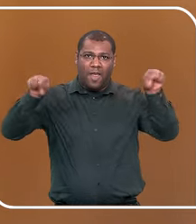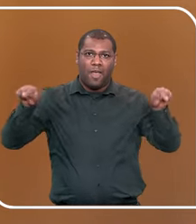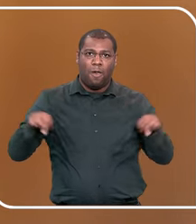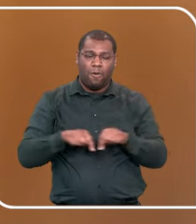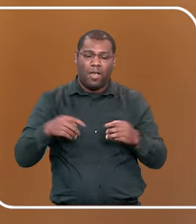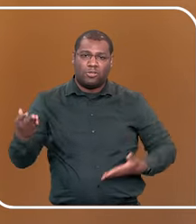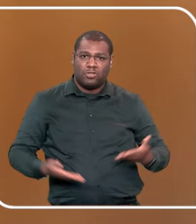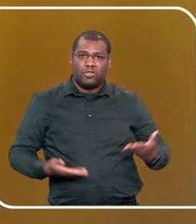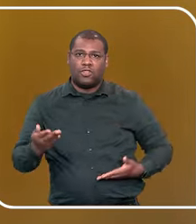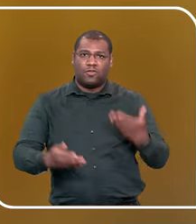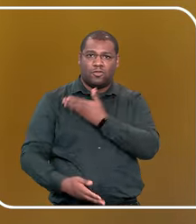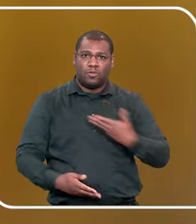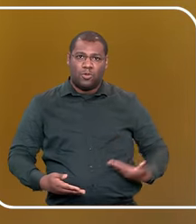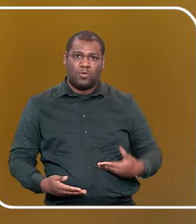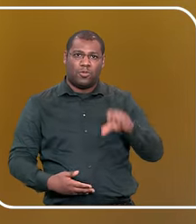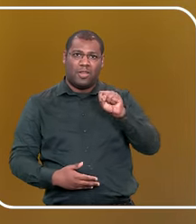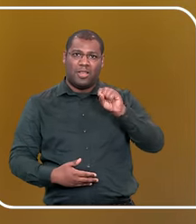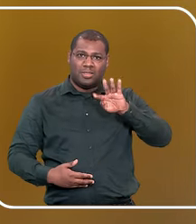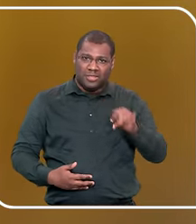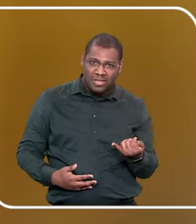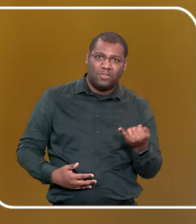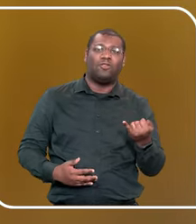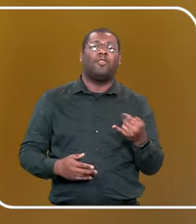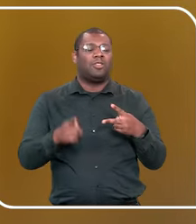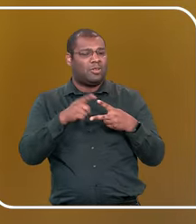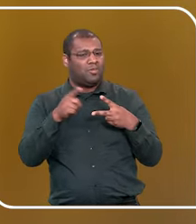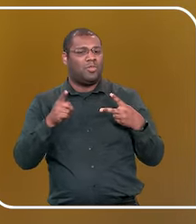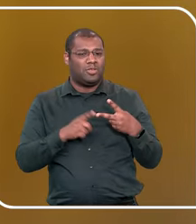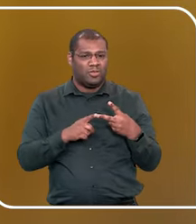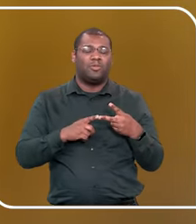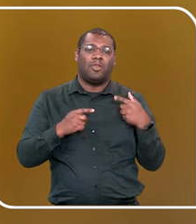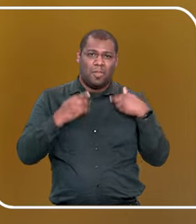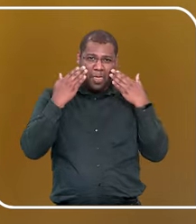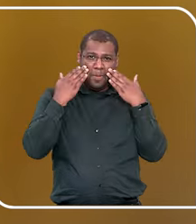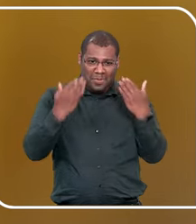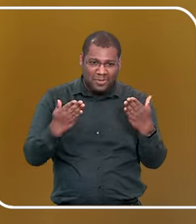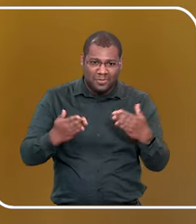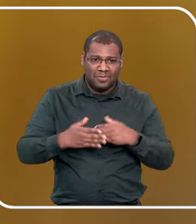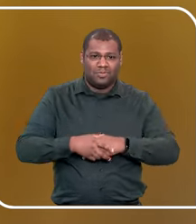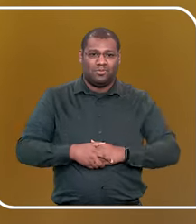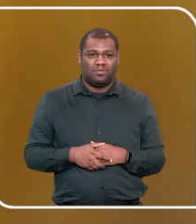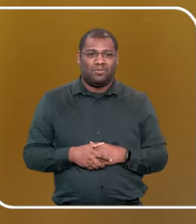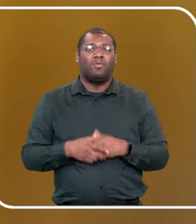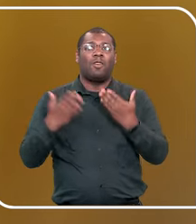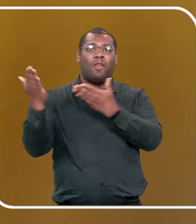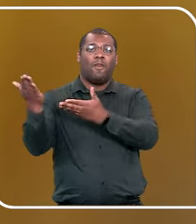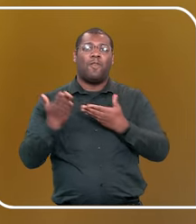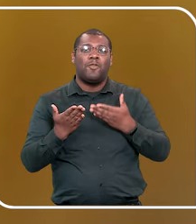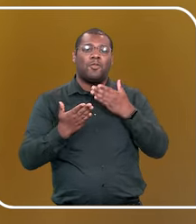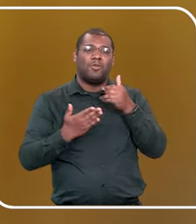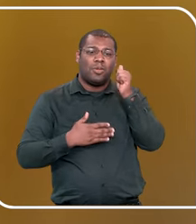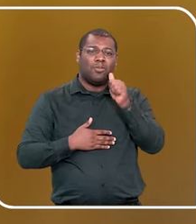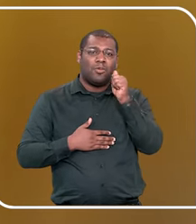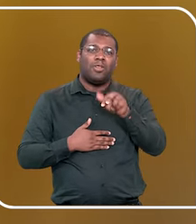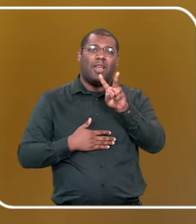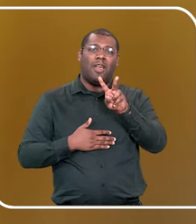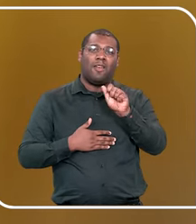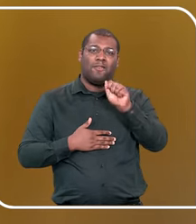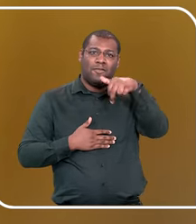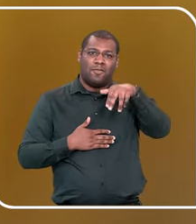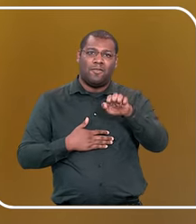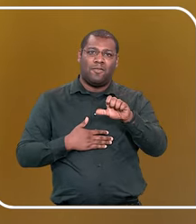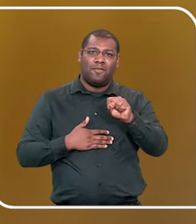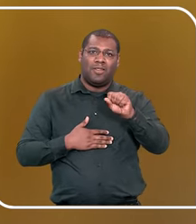moderadora Vanessa Severiano, as quais eu tenho a honra de apresentar. Então Vanessa Severiano, odontóloga